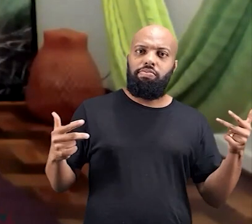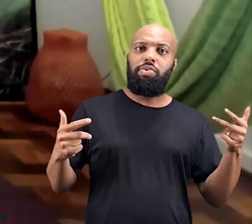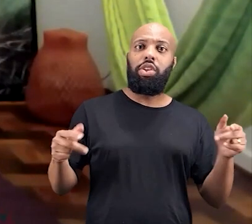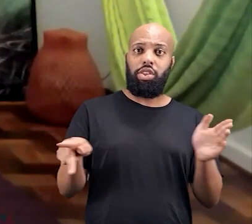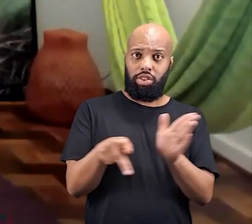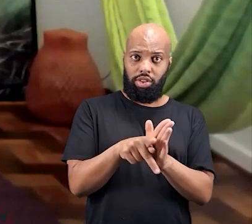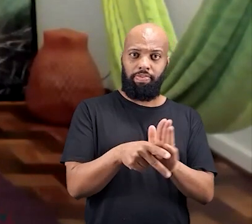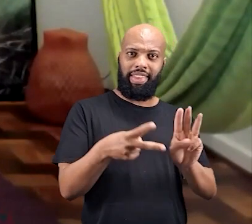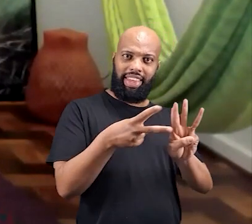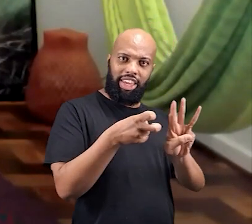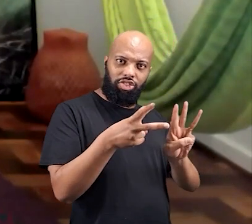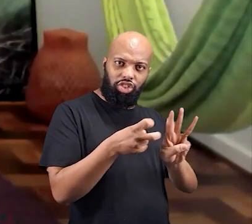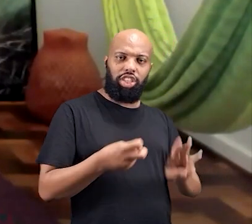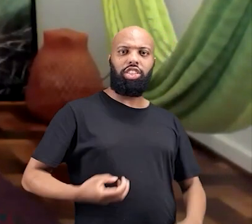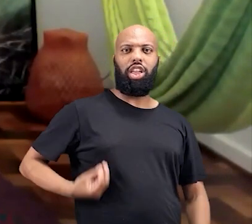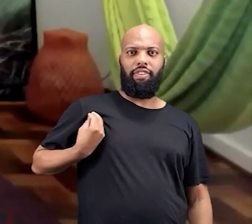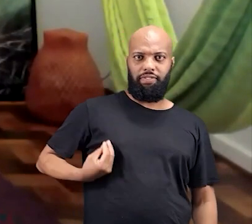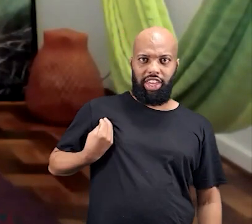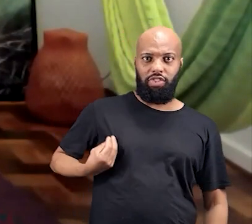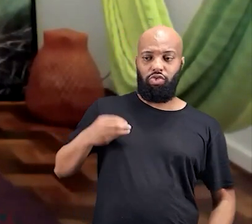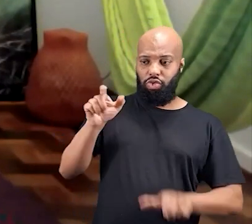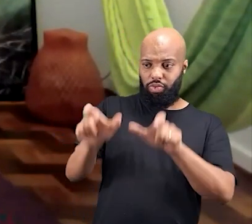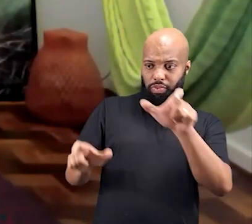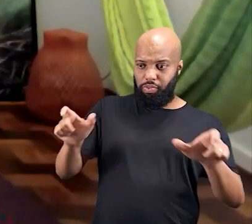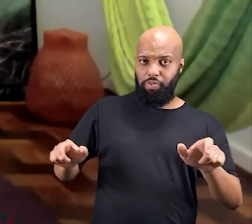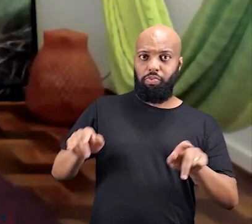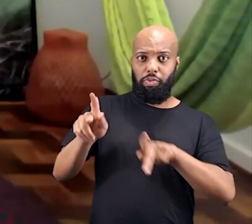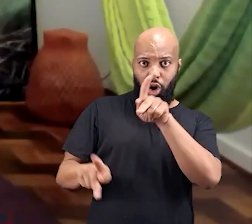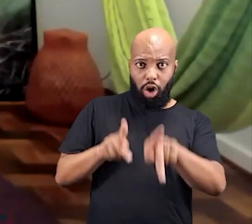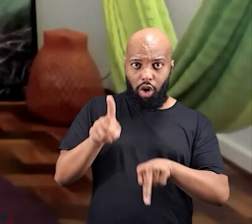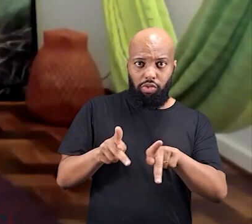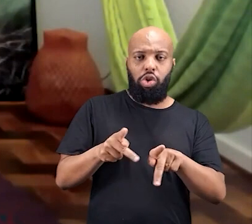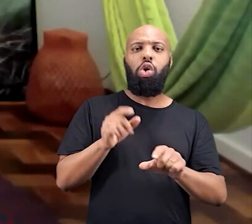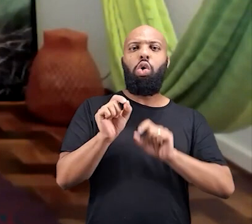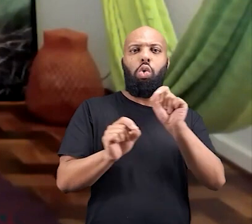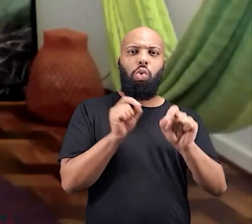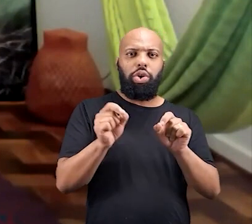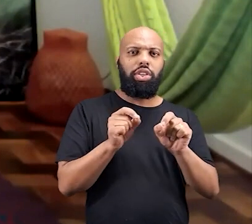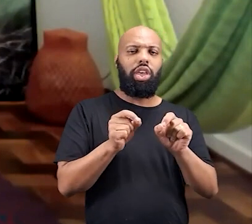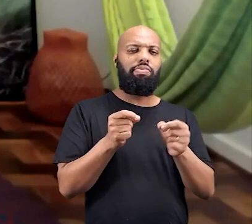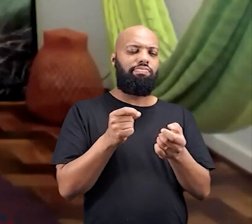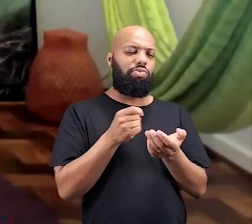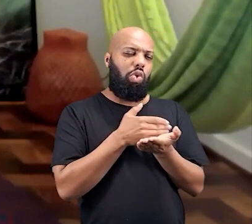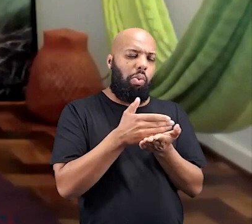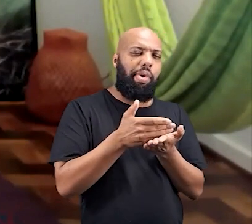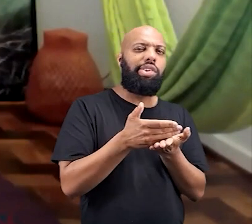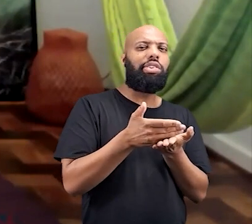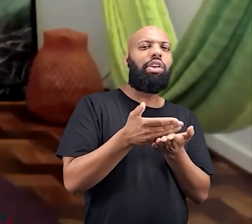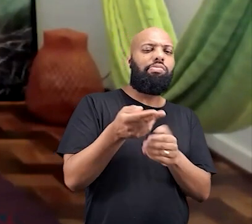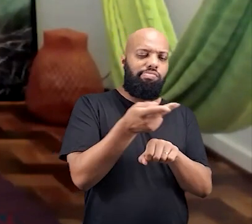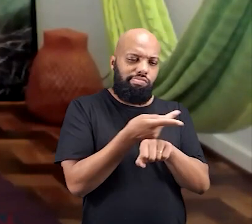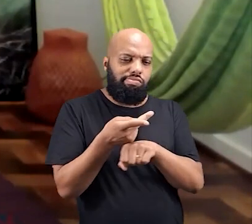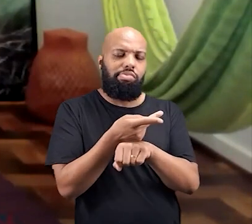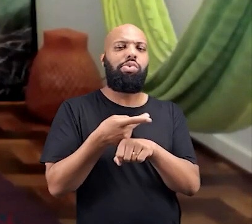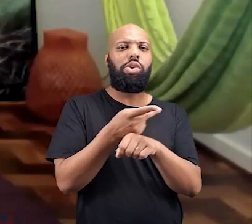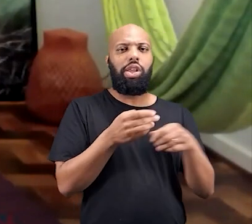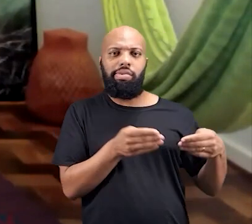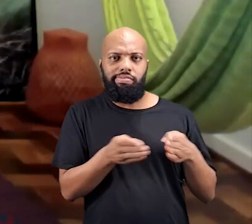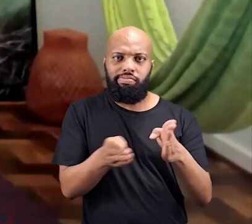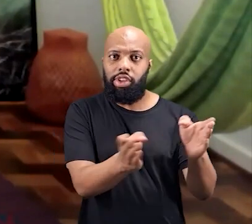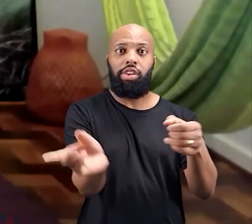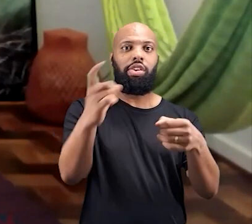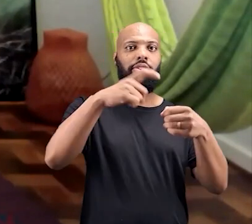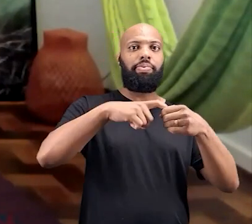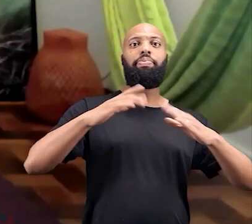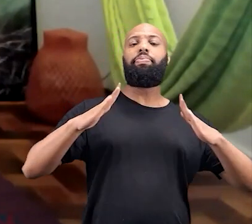E uma das coisas que os povos originários me ensinaram nessa busca, dessa essência, esse caminho